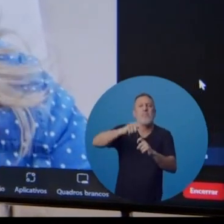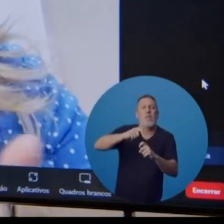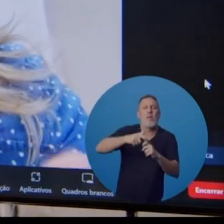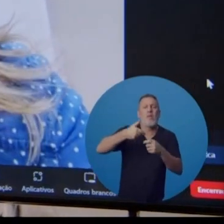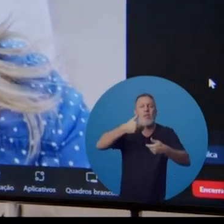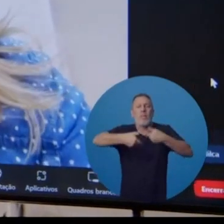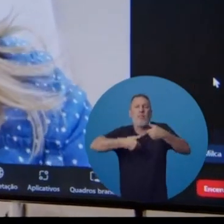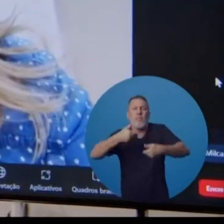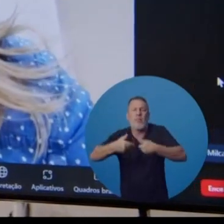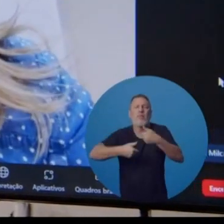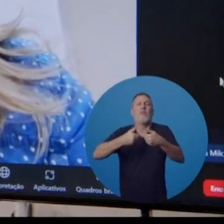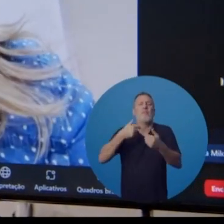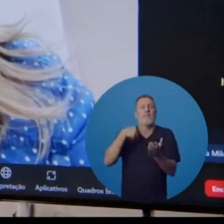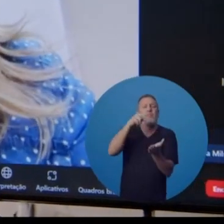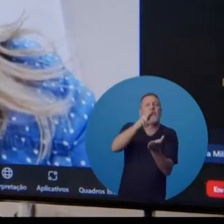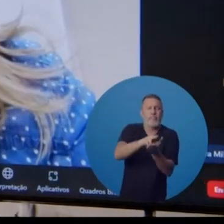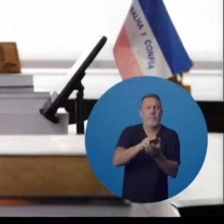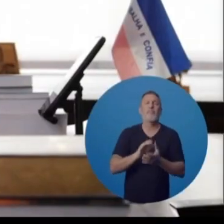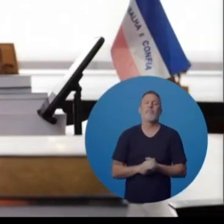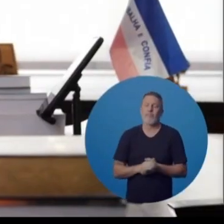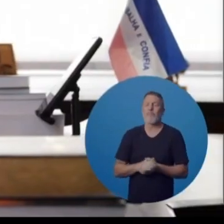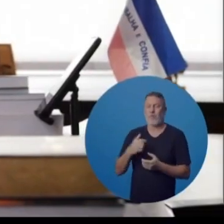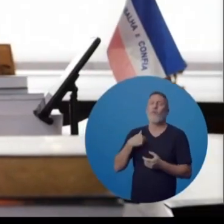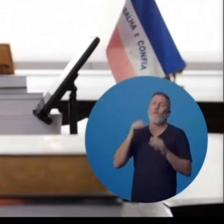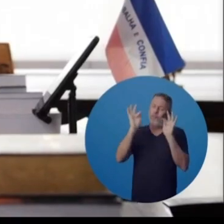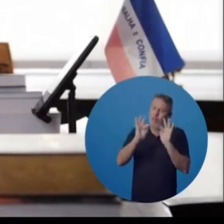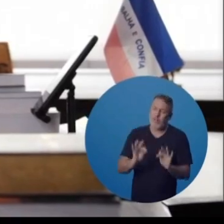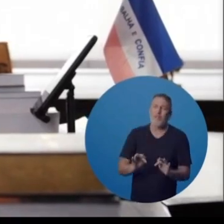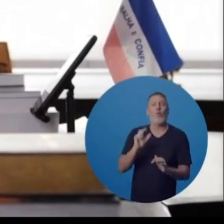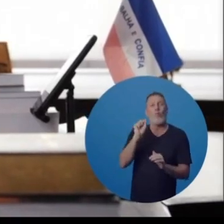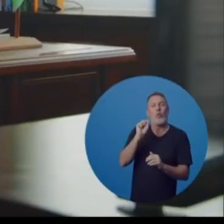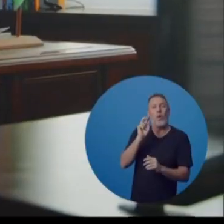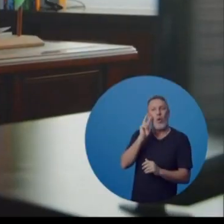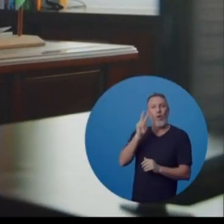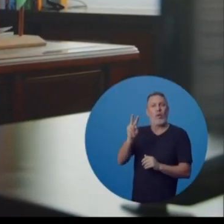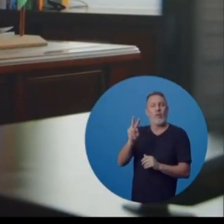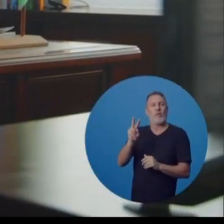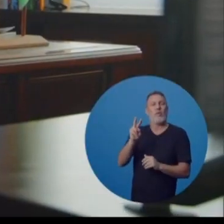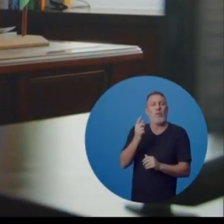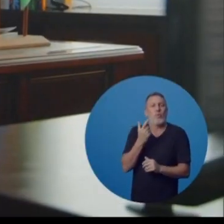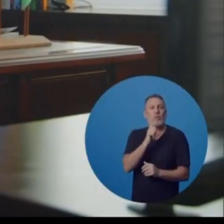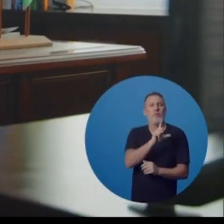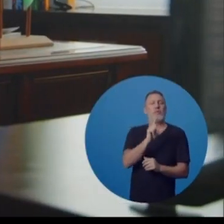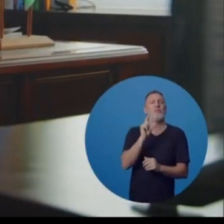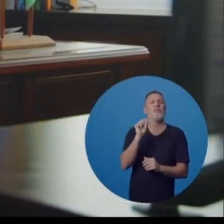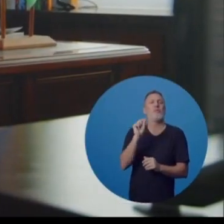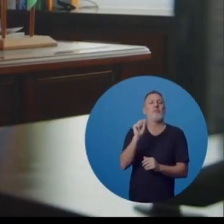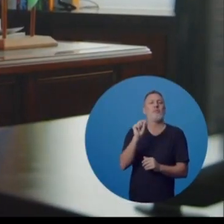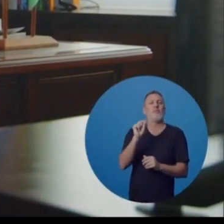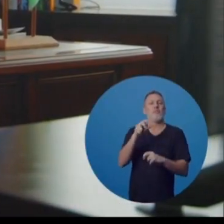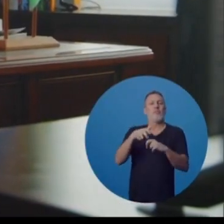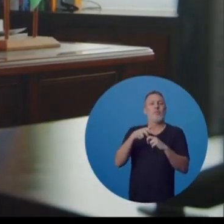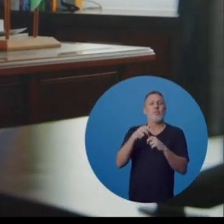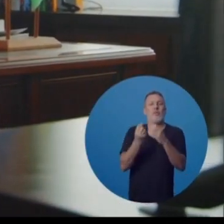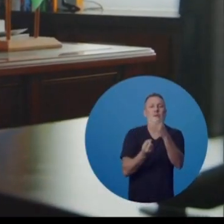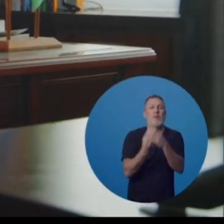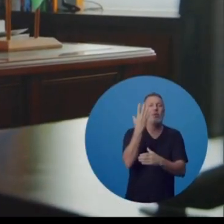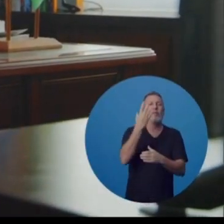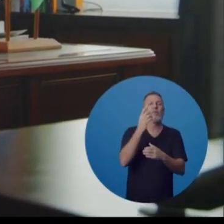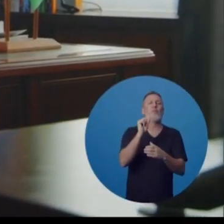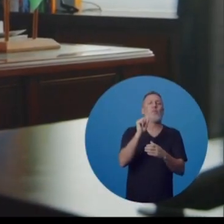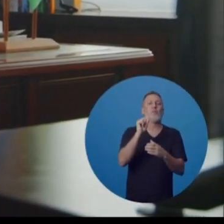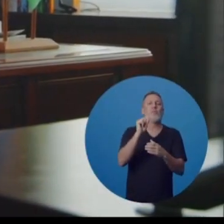médica, de todo mundo que me acolheu. É, a gente fica muito feliz em poder ter montado, instalado uma